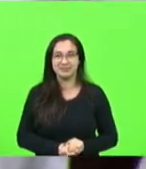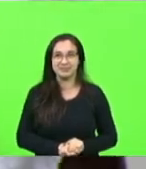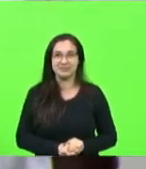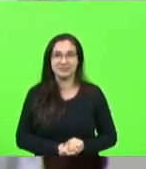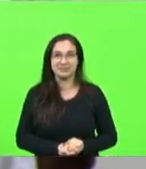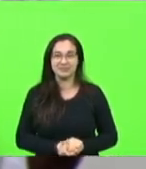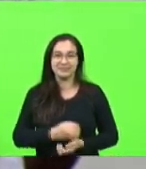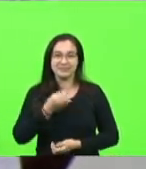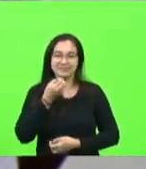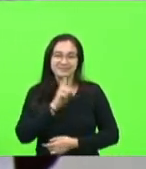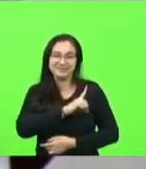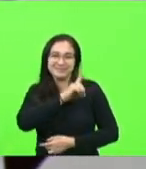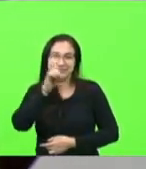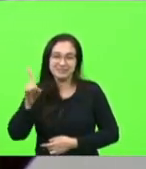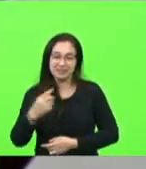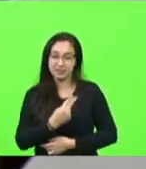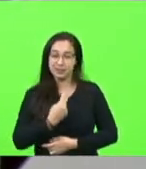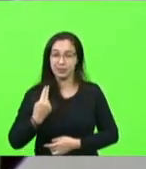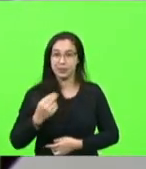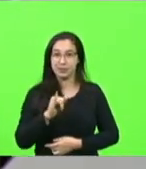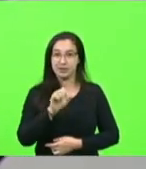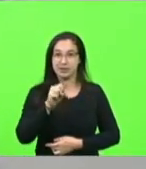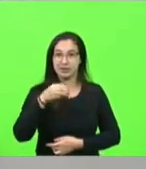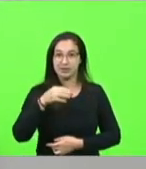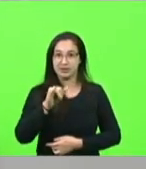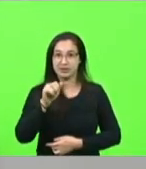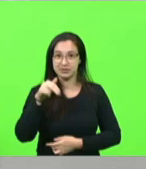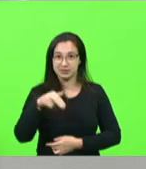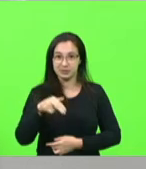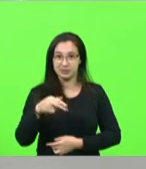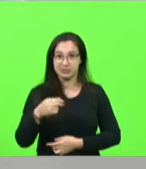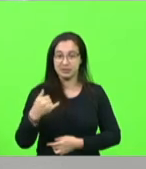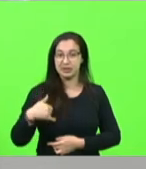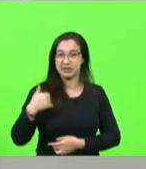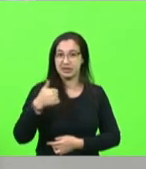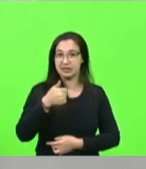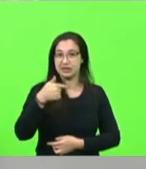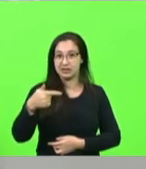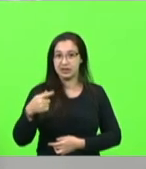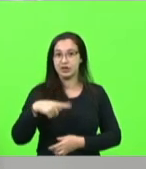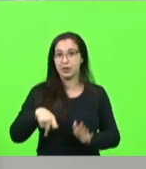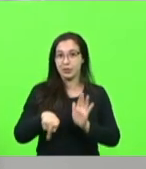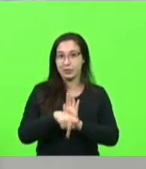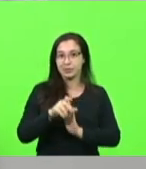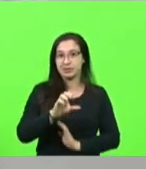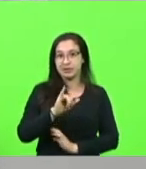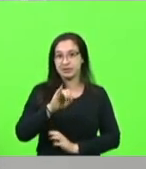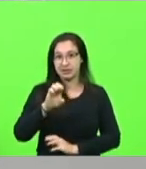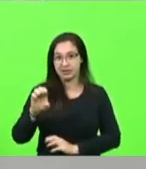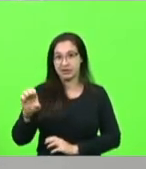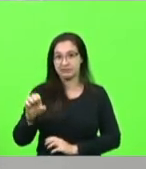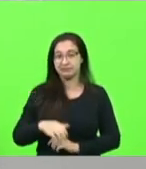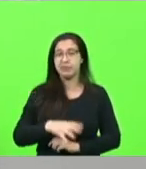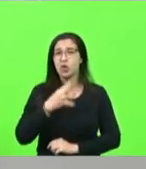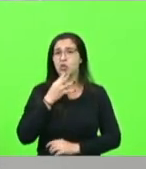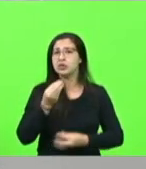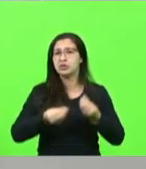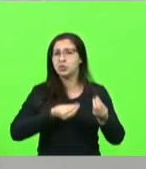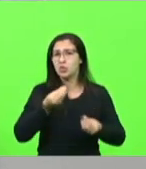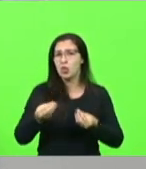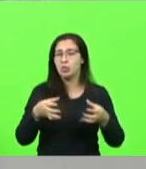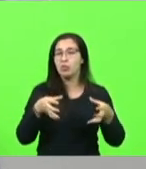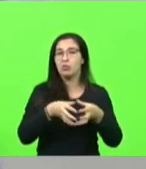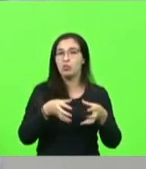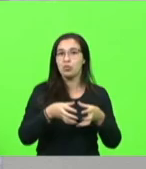Bom dia, meu nome é Yasmin, eu tenho 17 anos e eu faço parte de CIE. Eu conheci o CIE pelo Grupo Mitos,